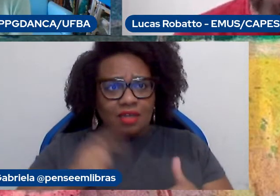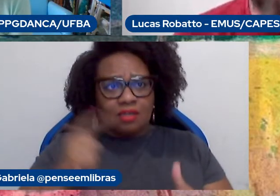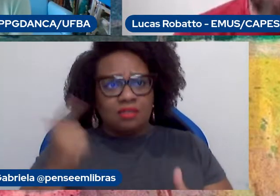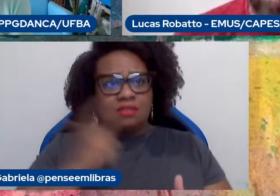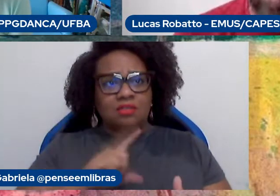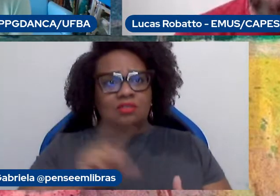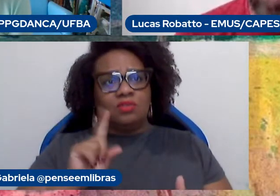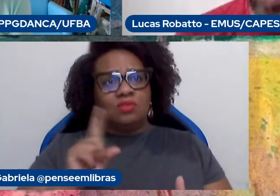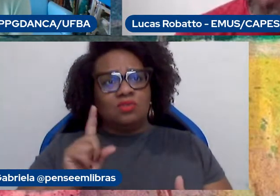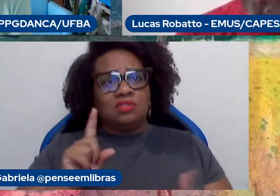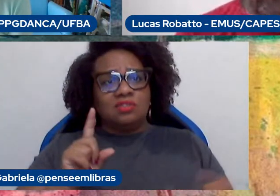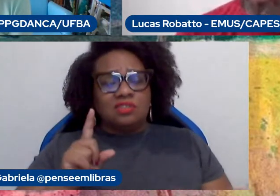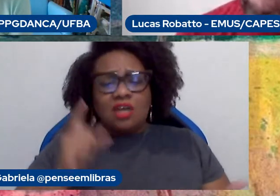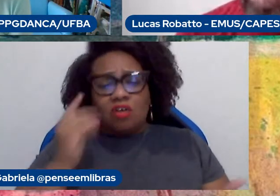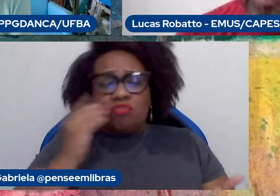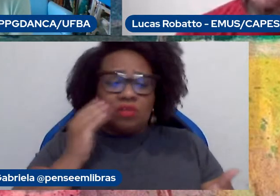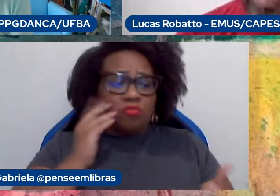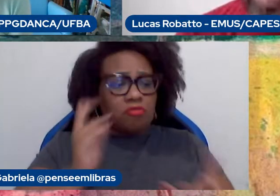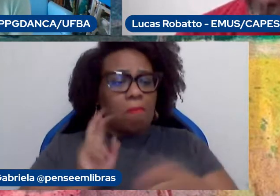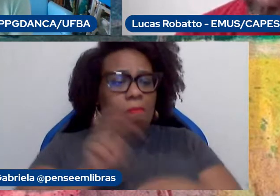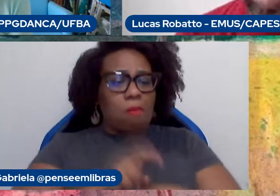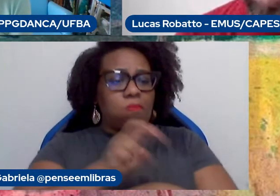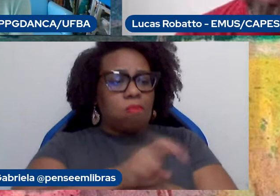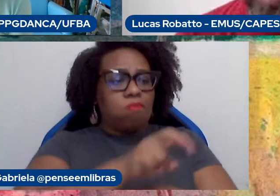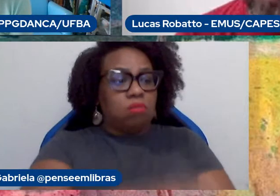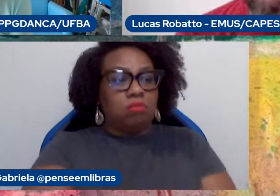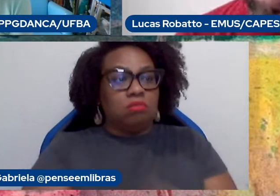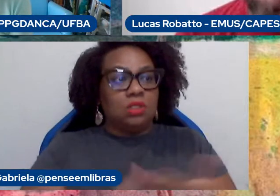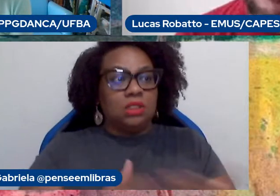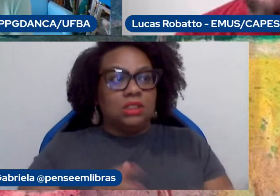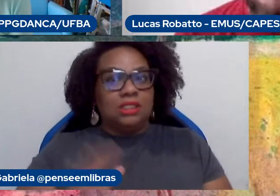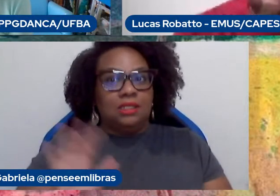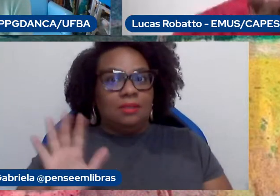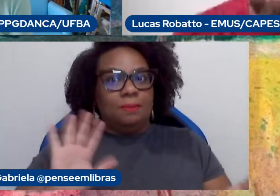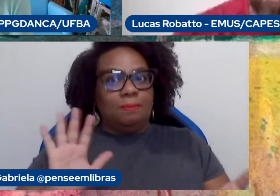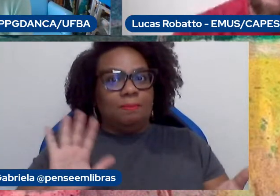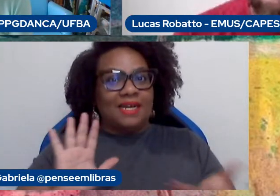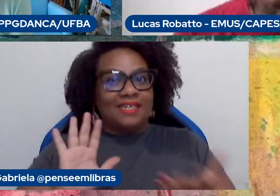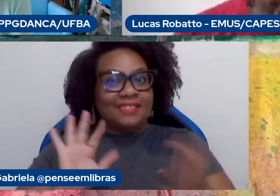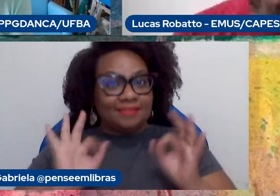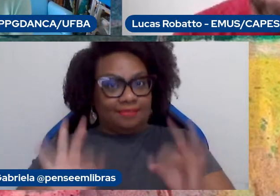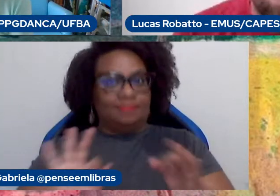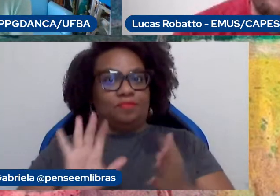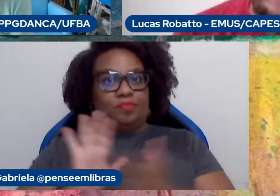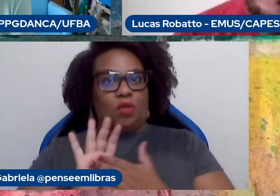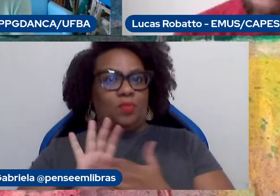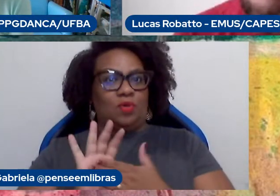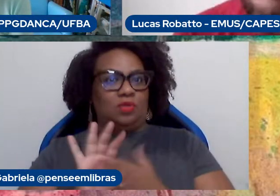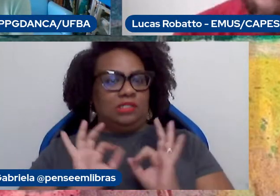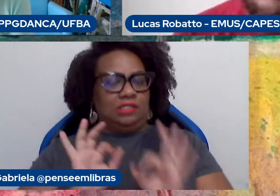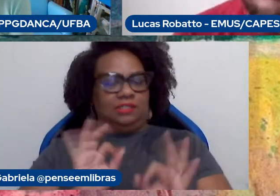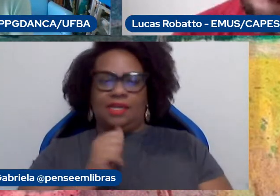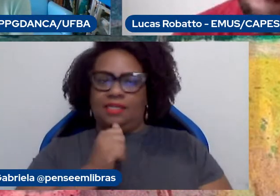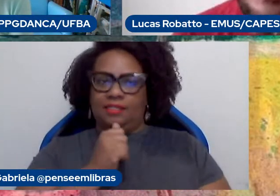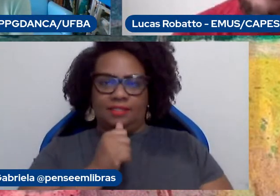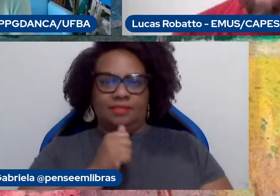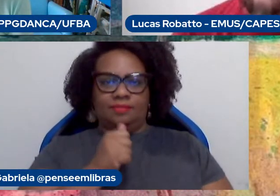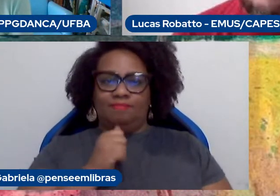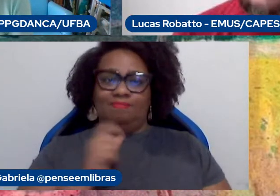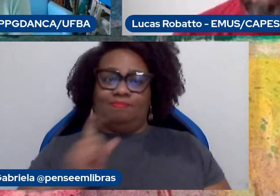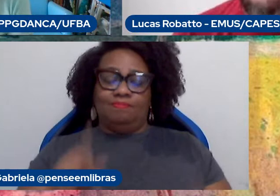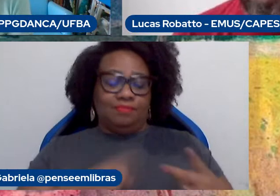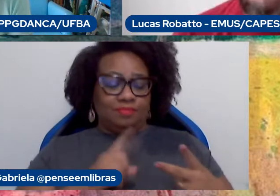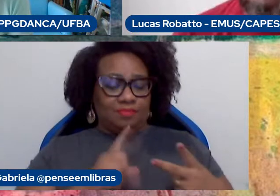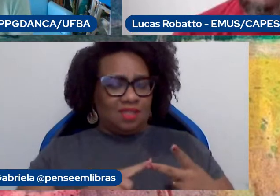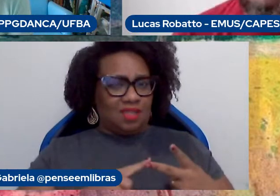mas sem nenhuma, ainda sem nenhuma proposta prática. Uma outra questão muito importante e muito aguda